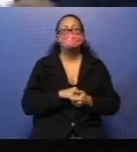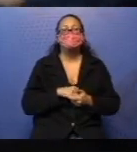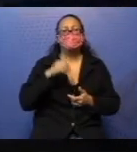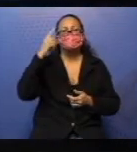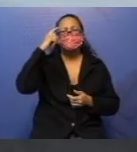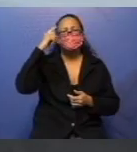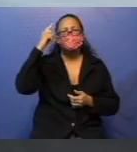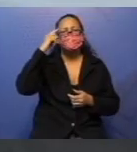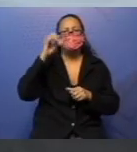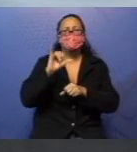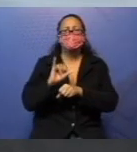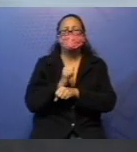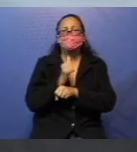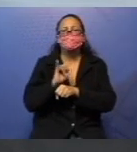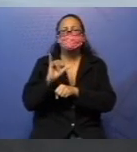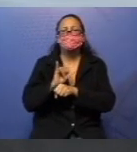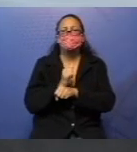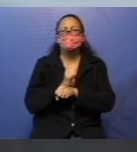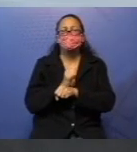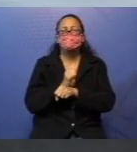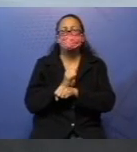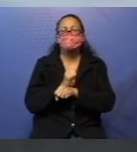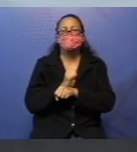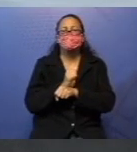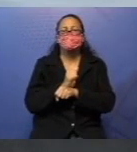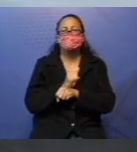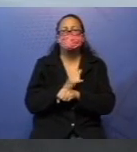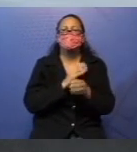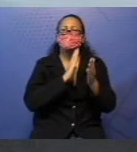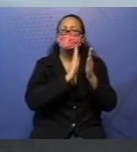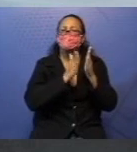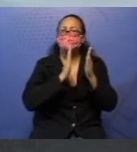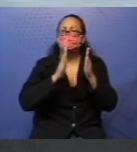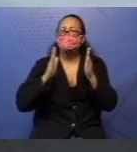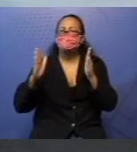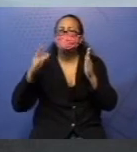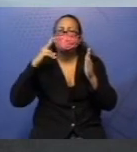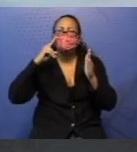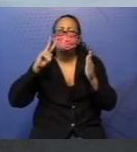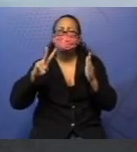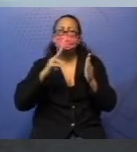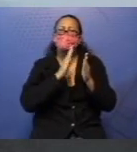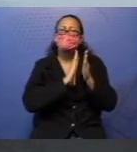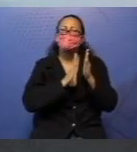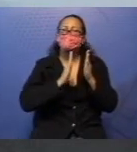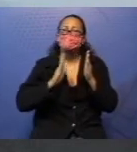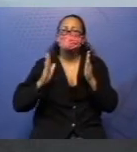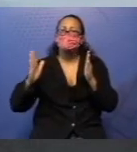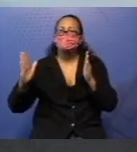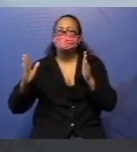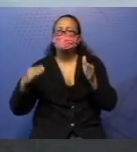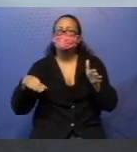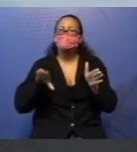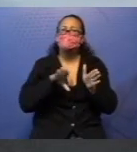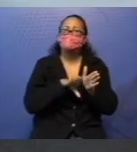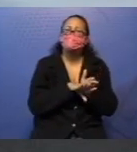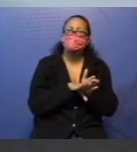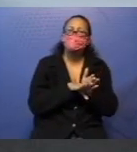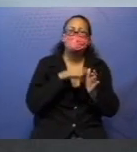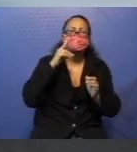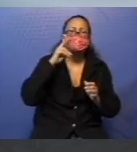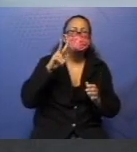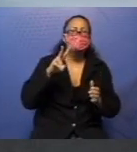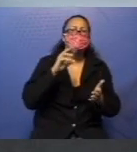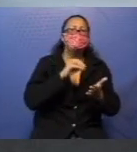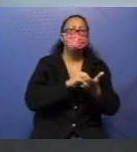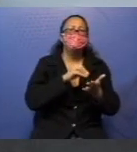entender a estratégia? Vai dando a sequência, vai vendo a sequência até vocês chegarem aqui e ver qual